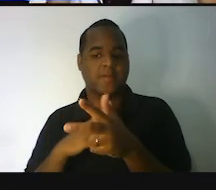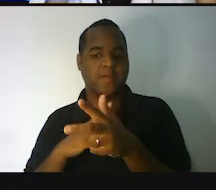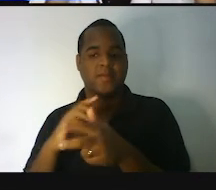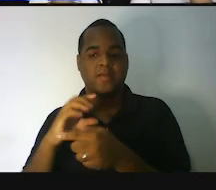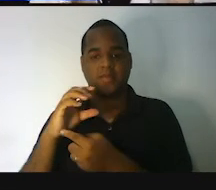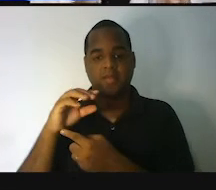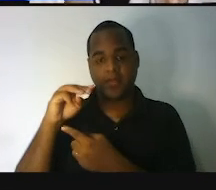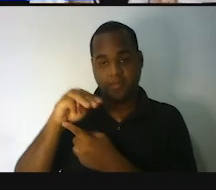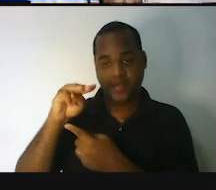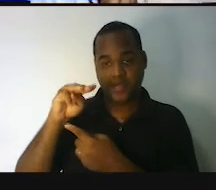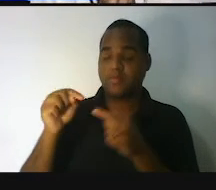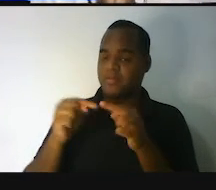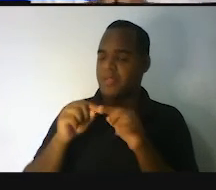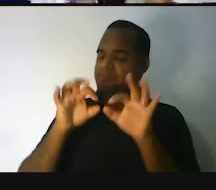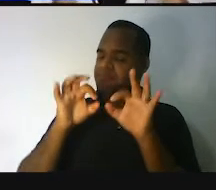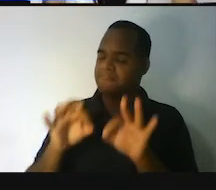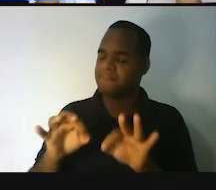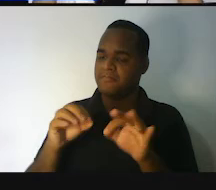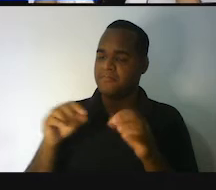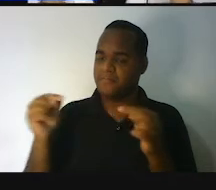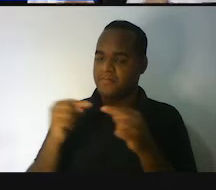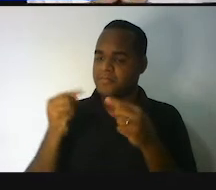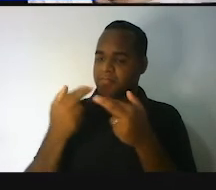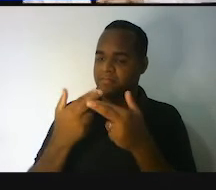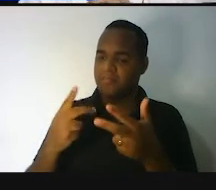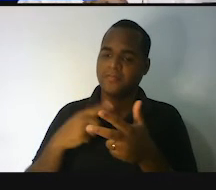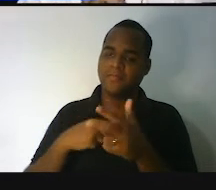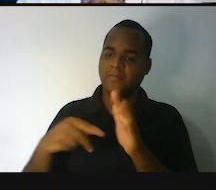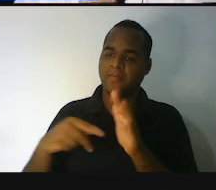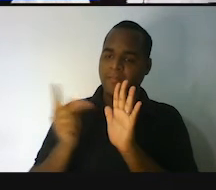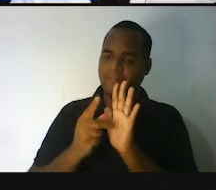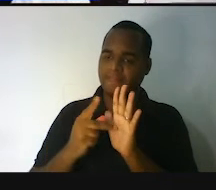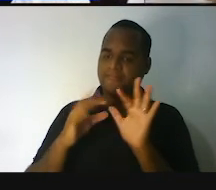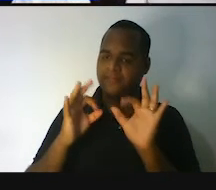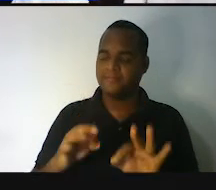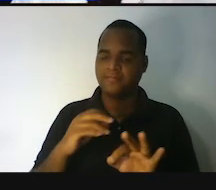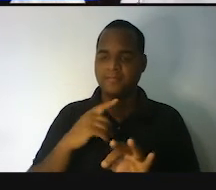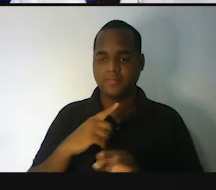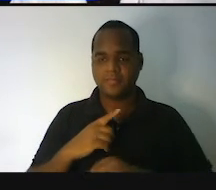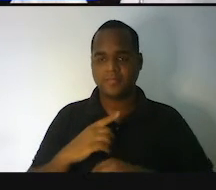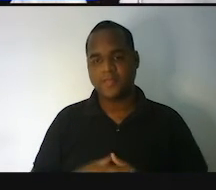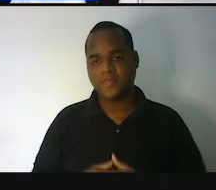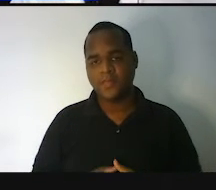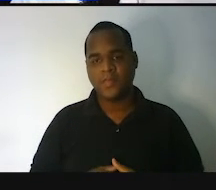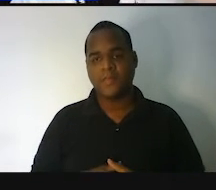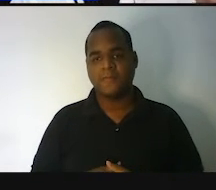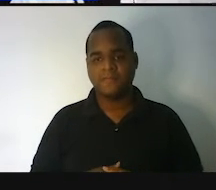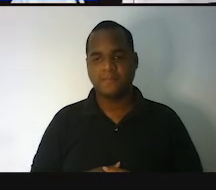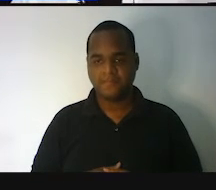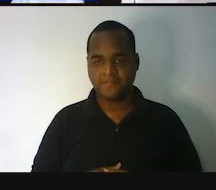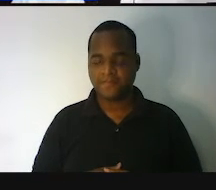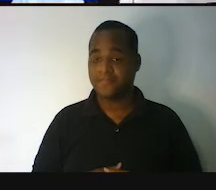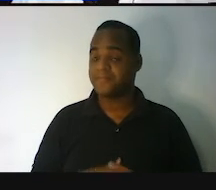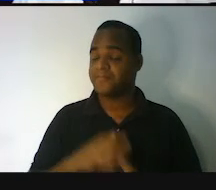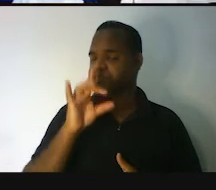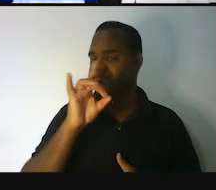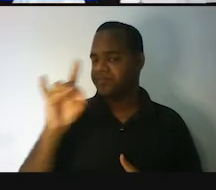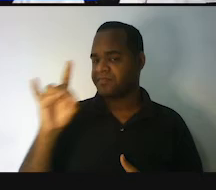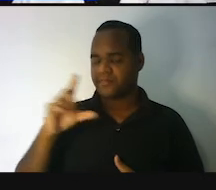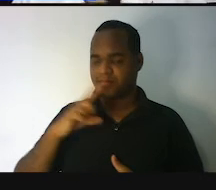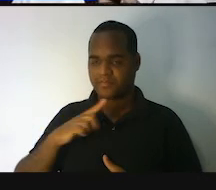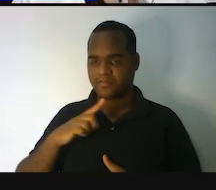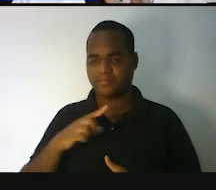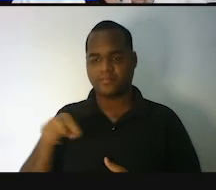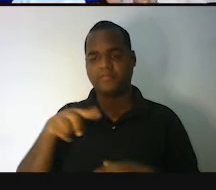metro é o padrão, o metro é a referência, certo? Bom, e para cada uma dessas a gente